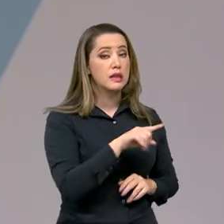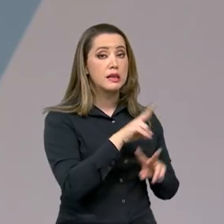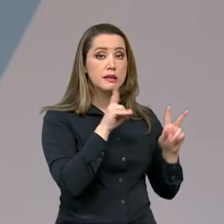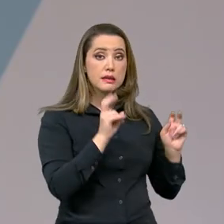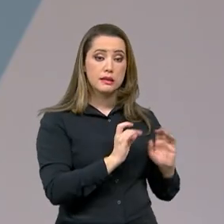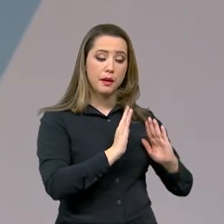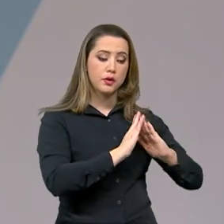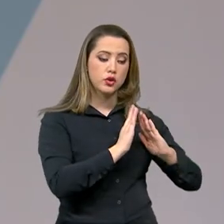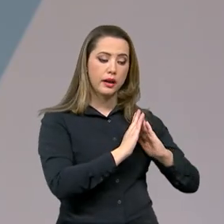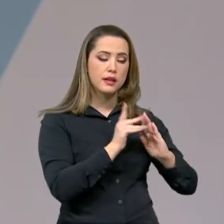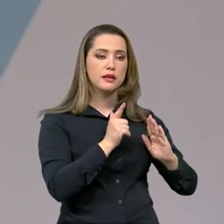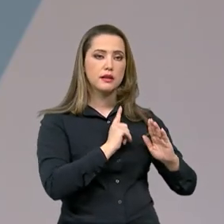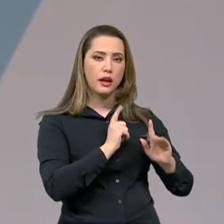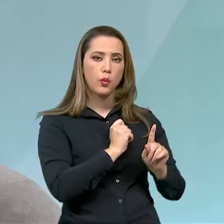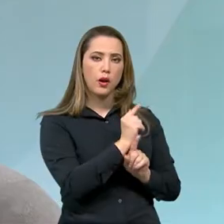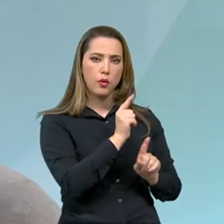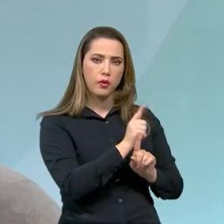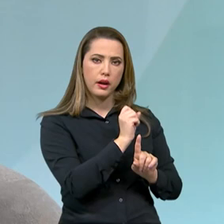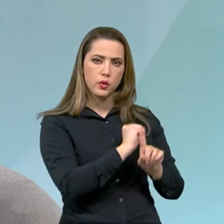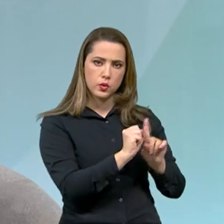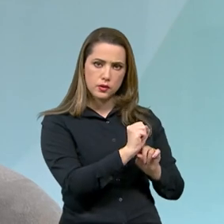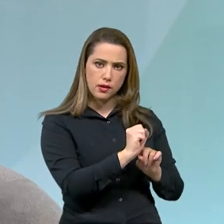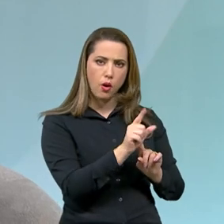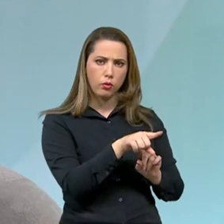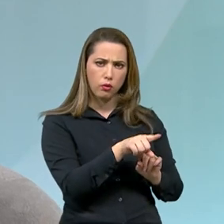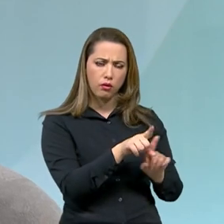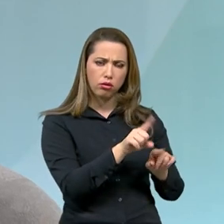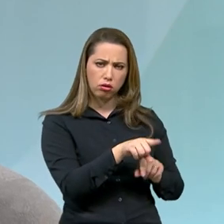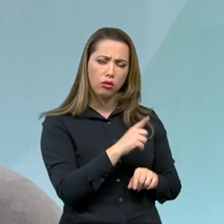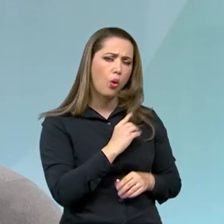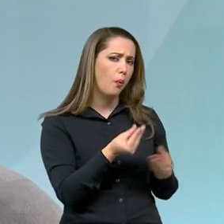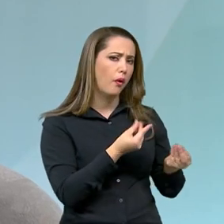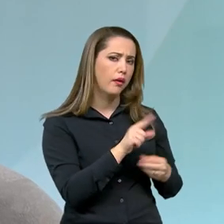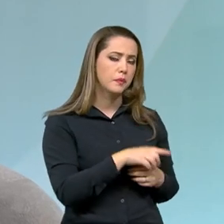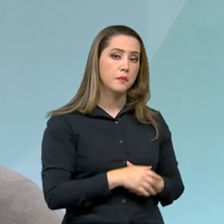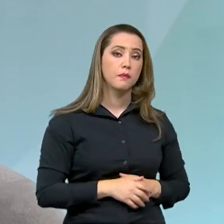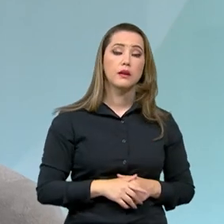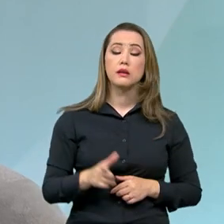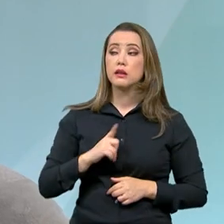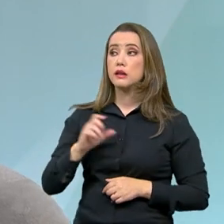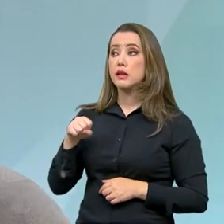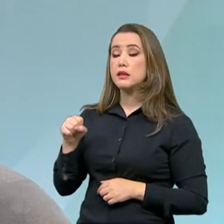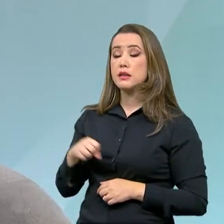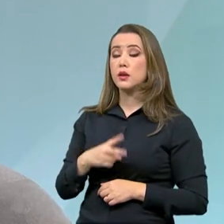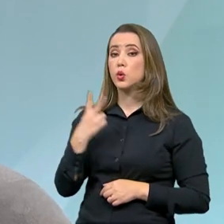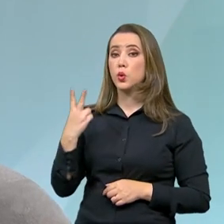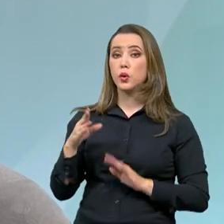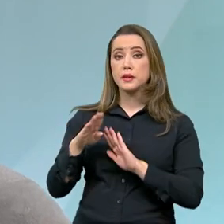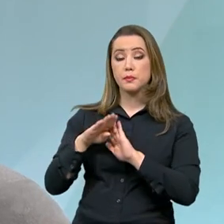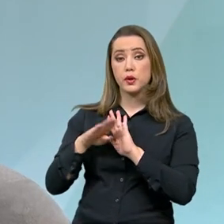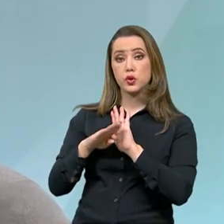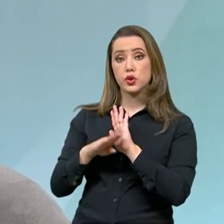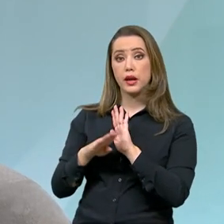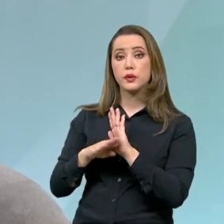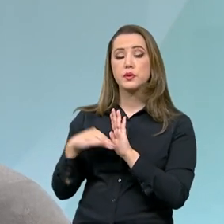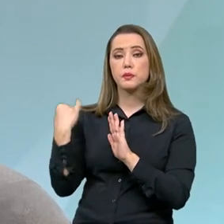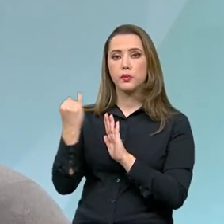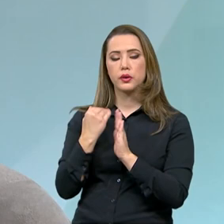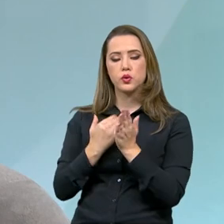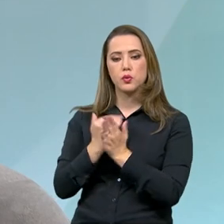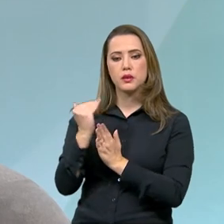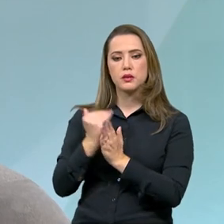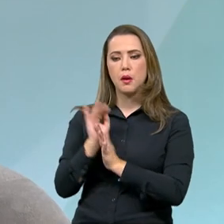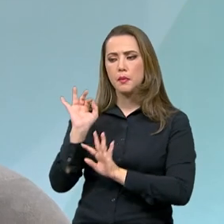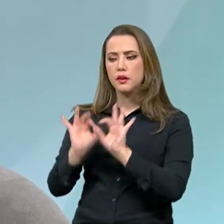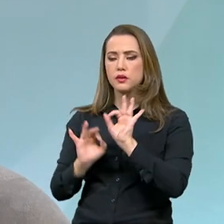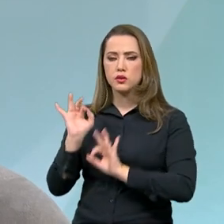há ideia do aluguel social também? Tem sim. A gente tem dois projetos piloto, um com o Campo Grande e um com o Recife, que estão em fase